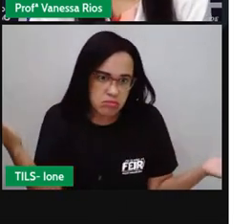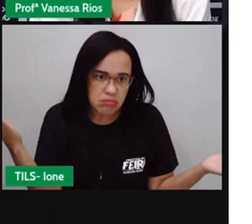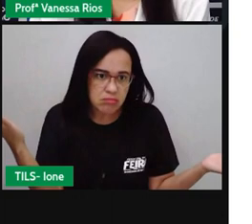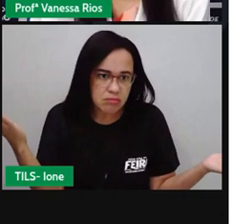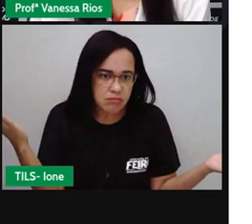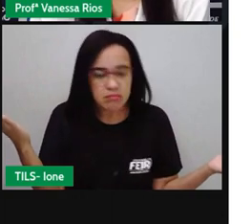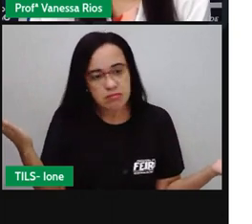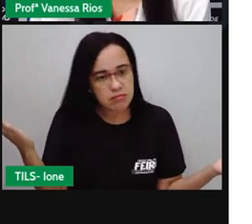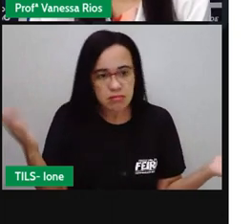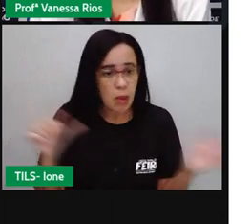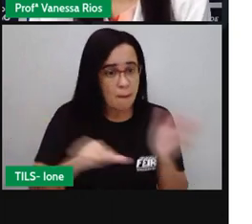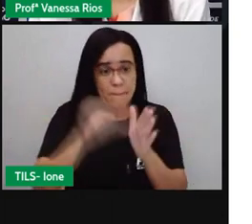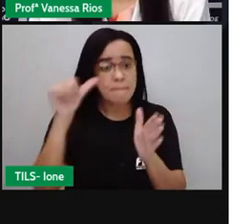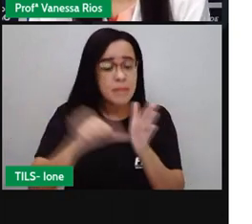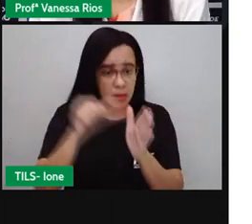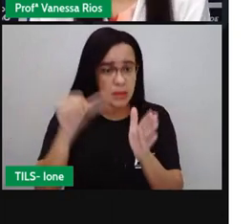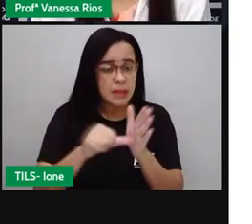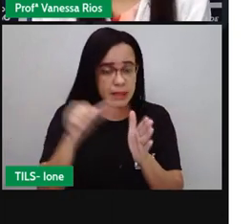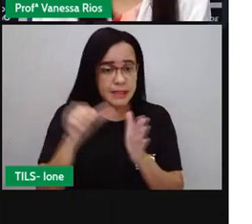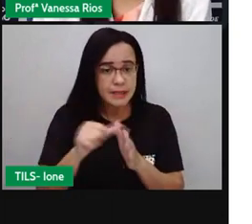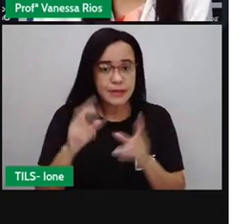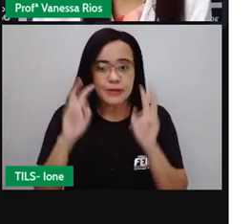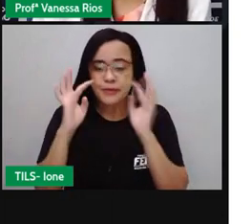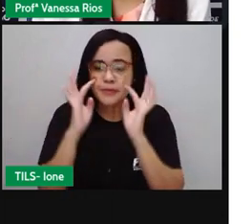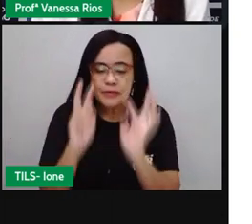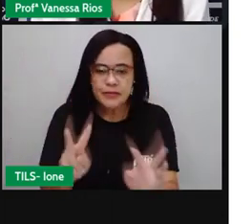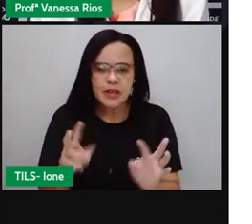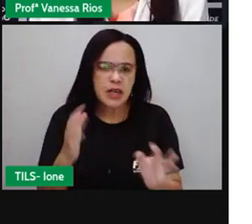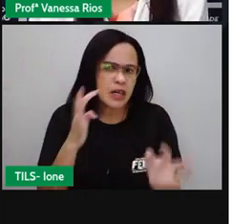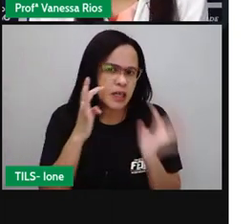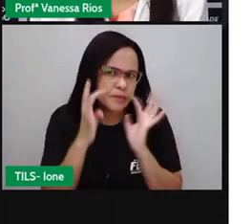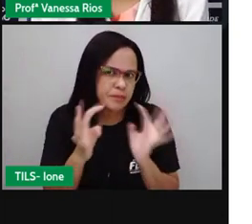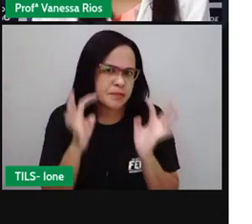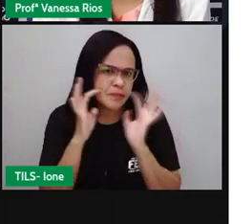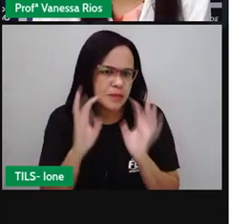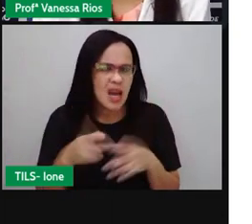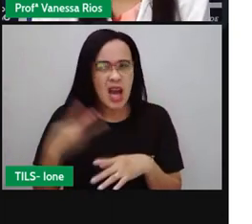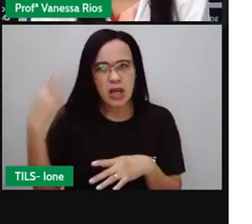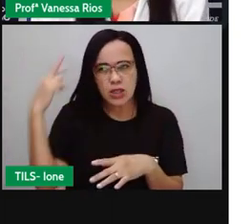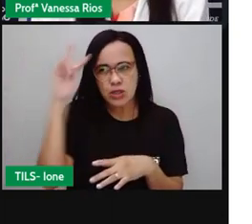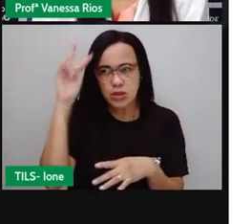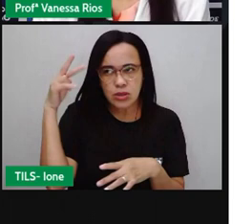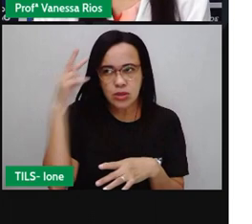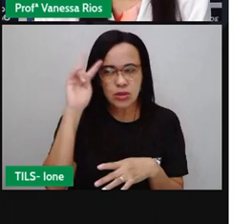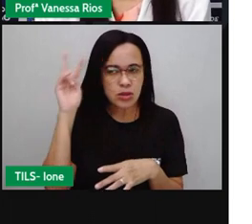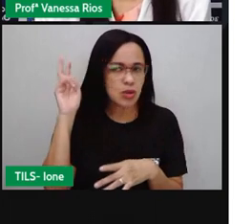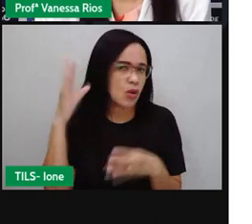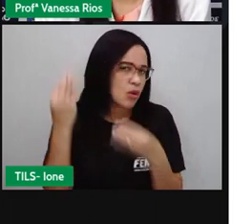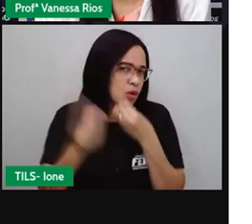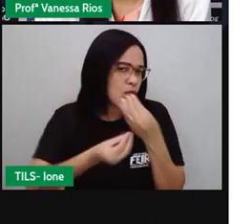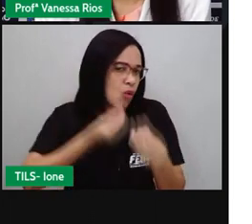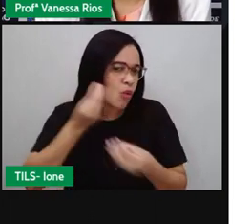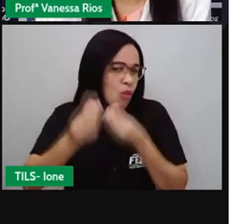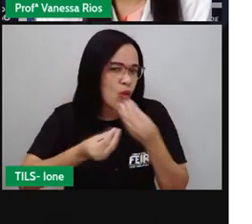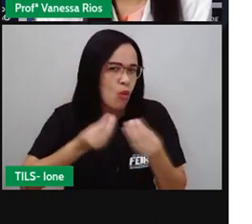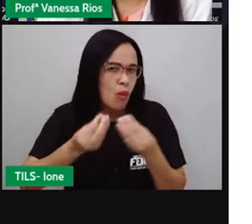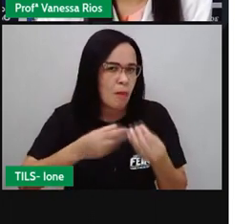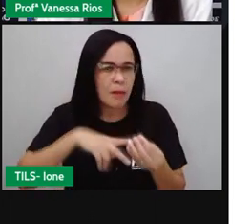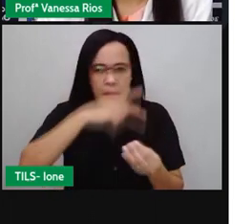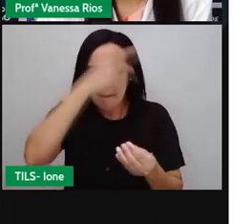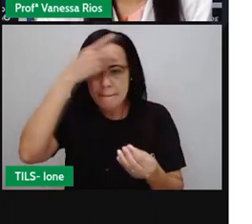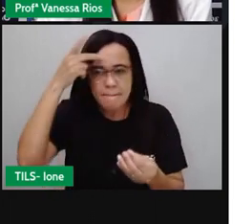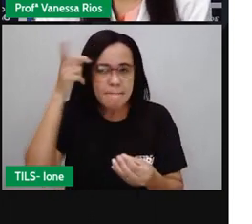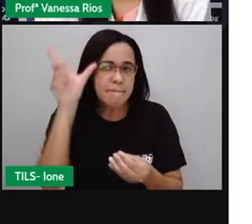primeiro passo para a gente observar de que forma aquela história ela vai interferir ela vai fazer o leitor ou quem for